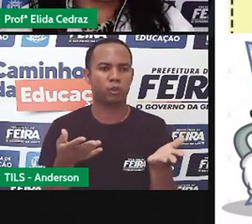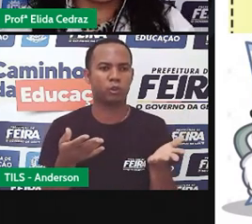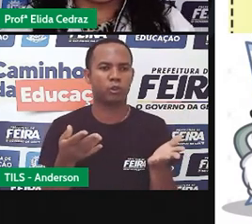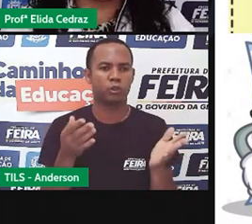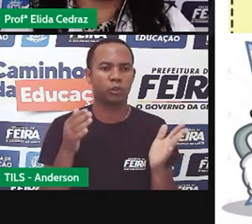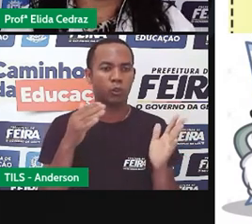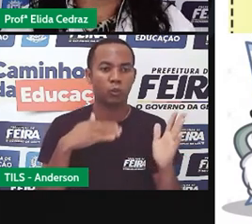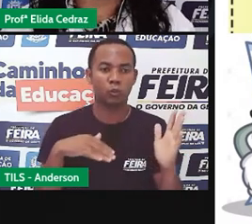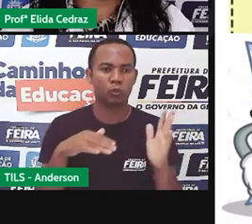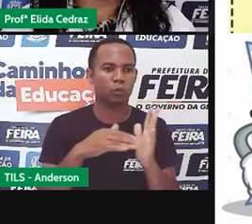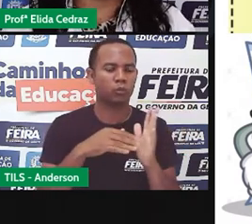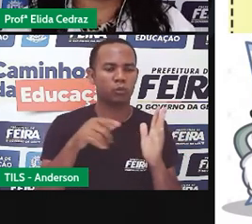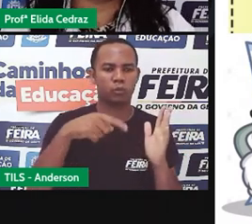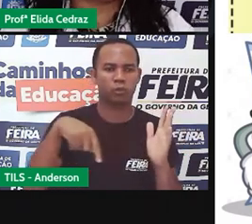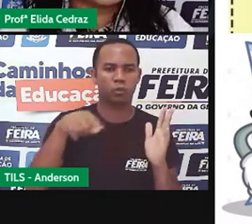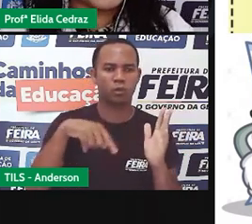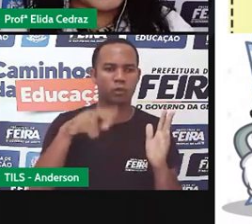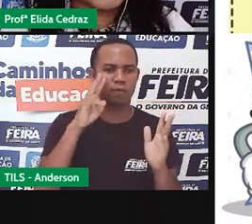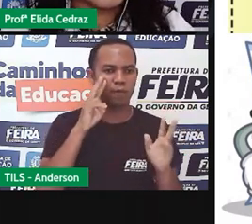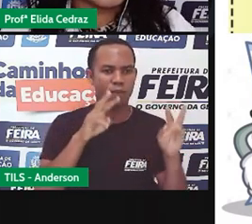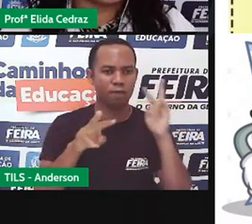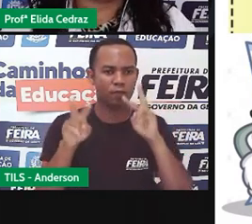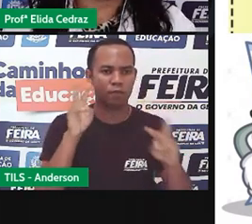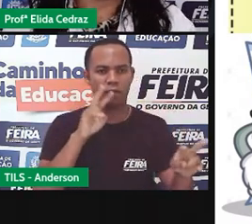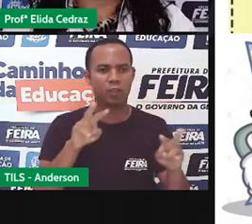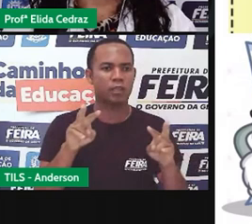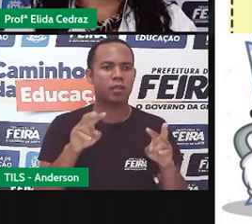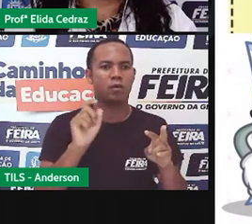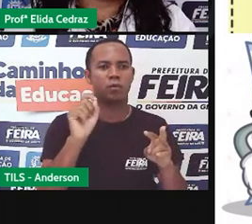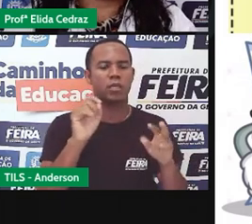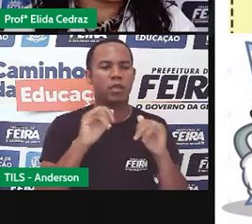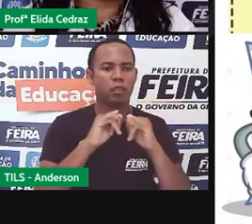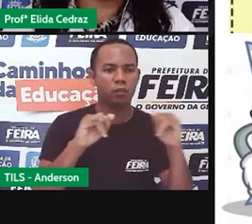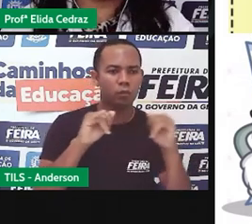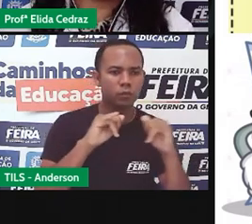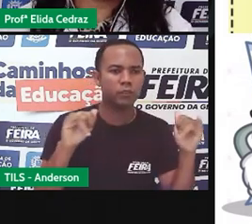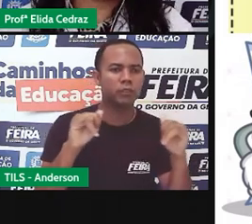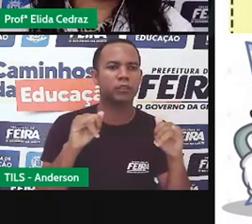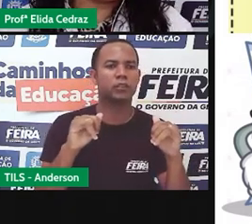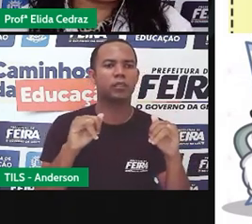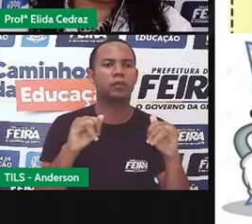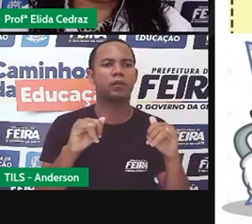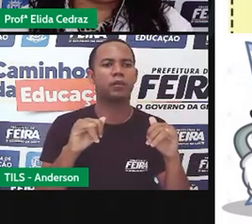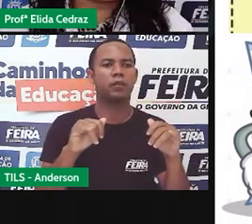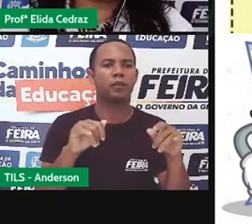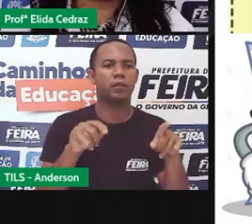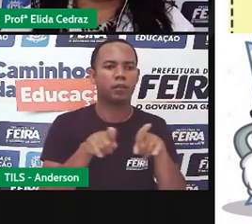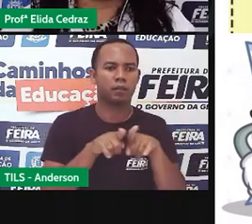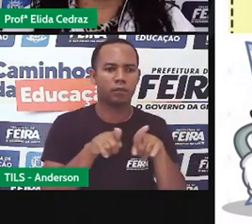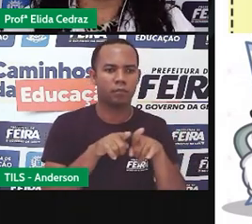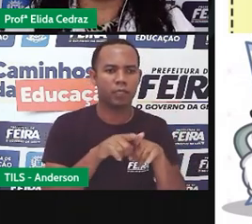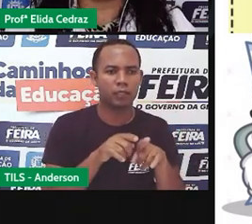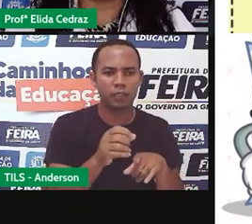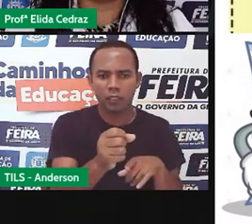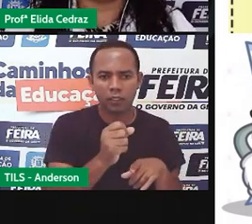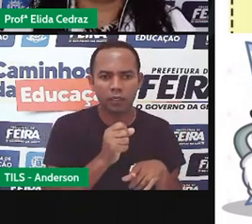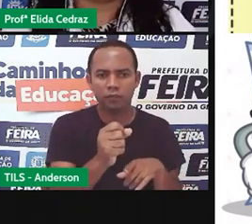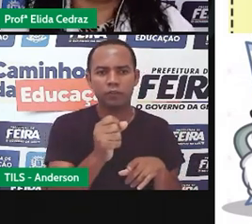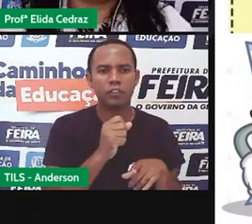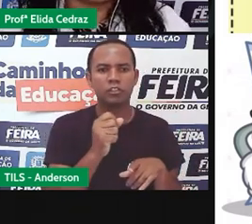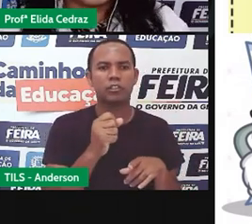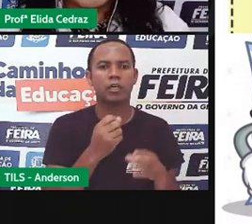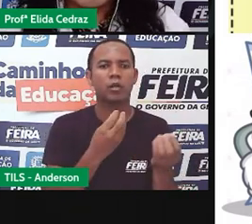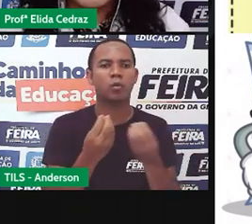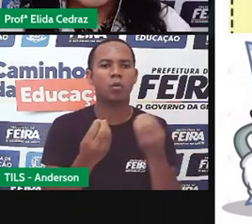todos os dias temos visto as notícias, onde as reportagens e as entrevistas acerca de